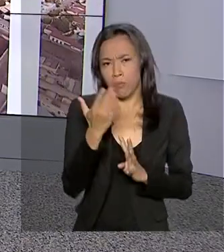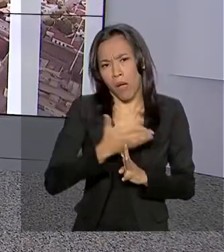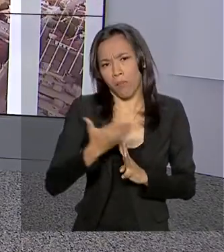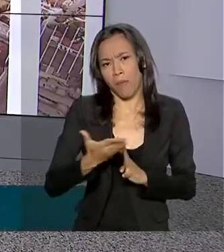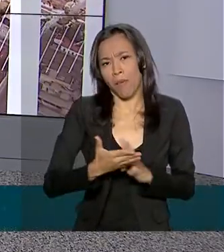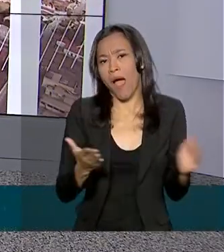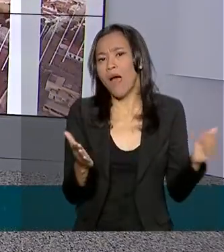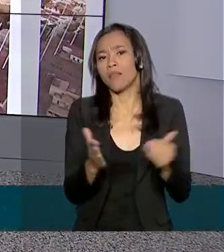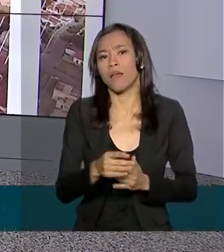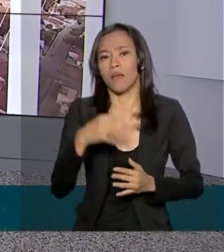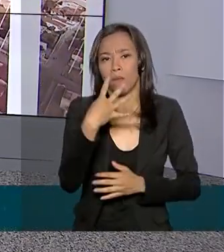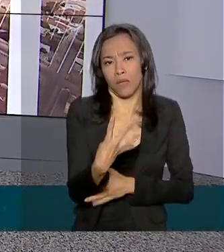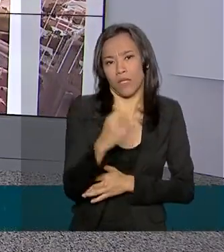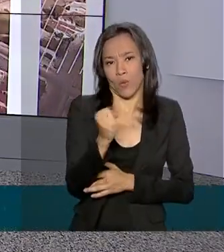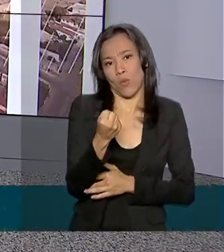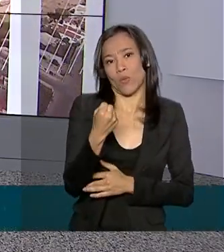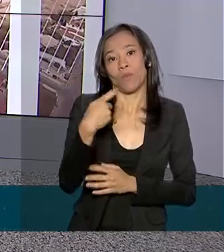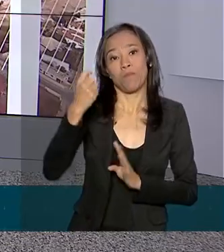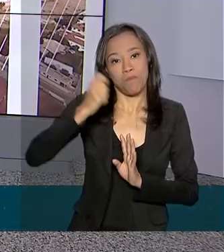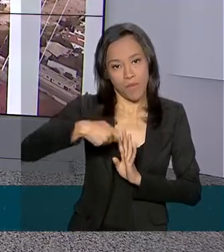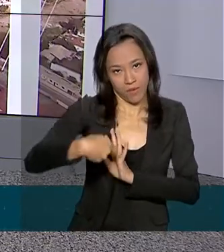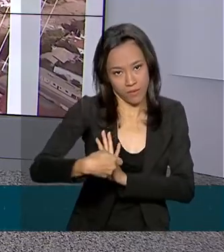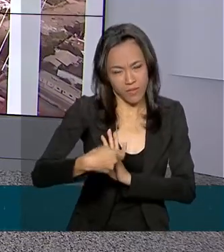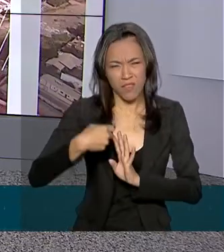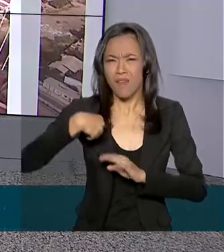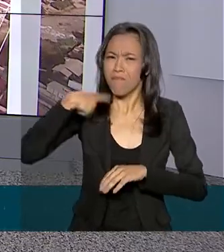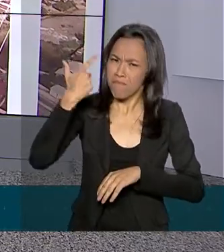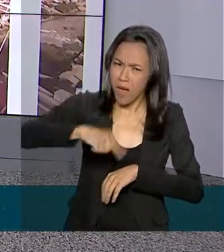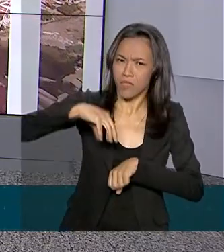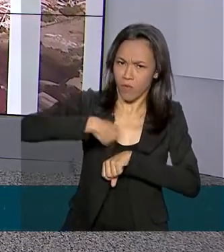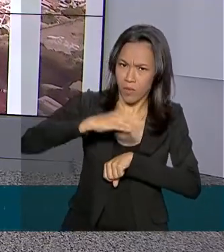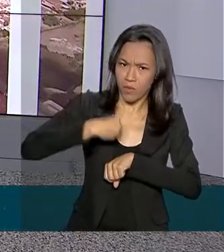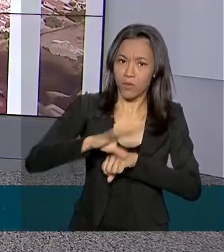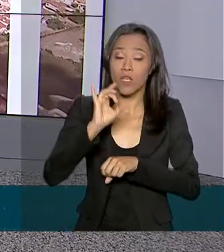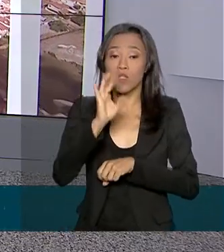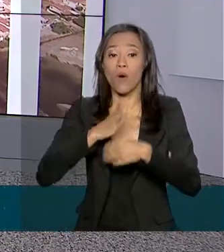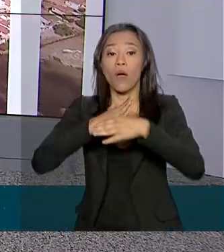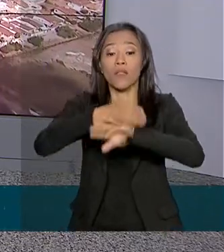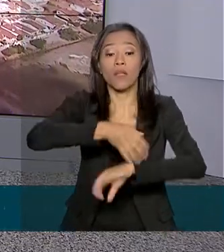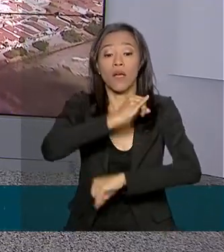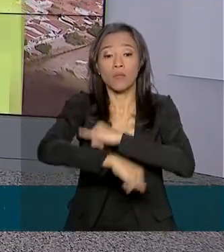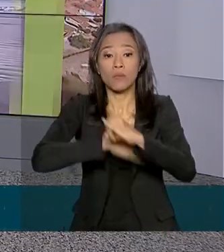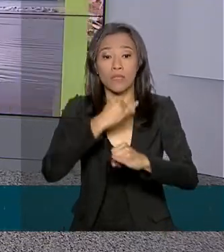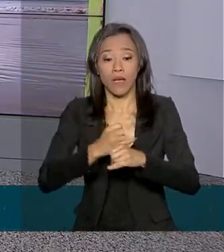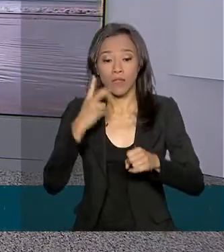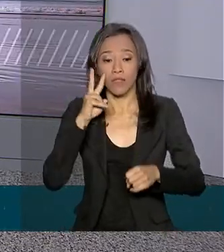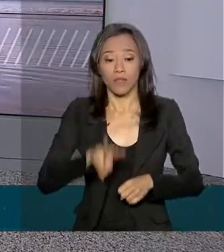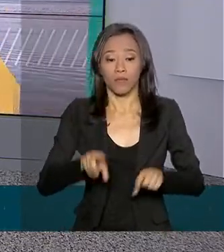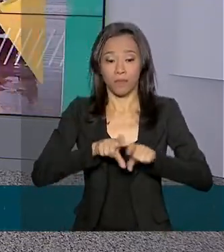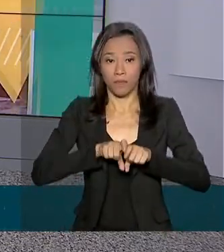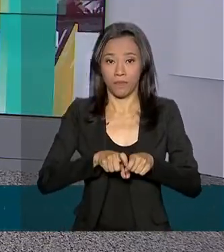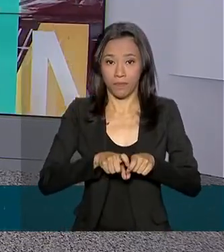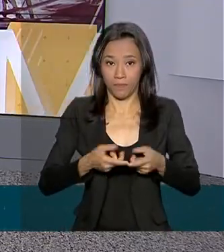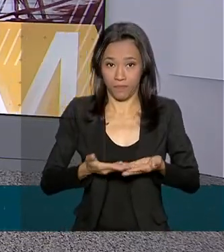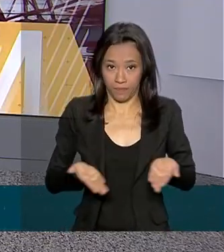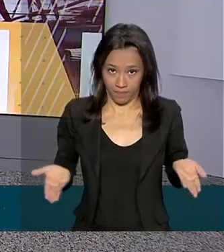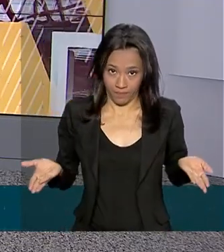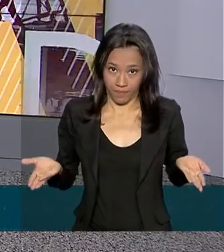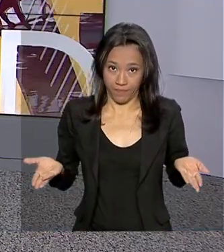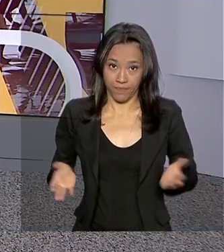por, no mínimo, 48 meses. Para todas as informações, basta acessar o site fies.mec.gov.br.